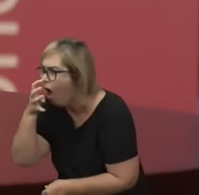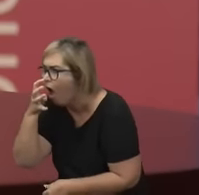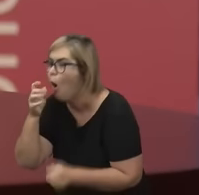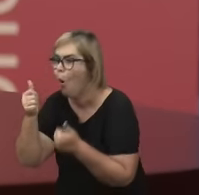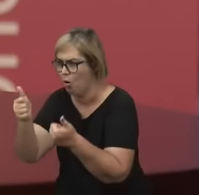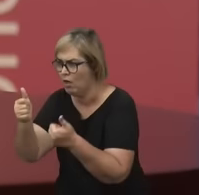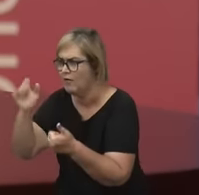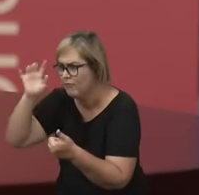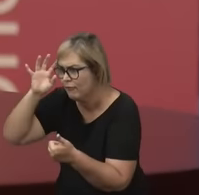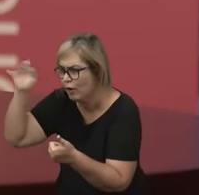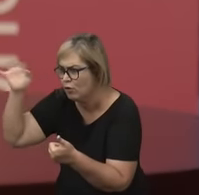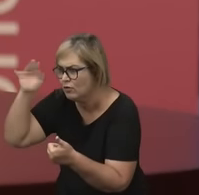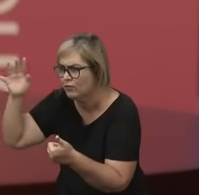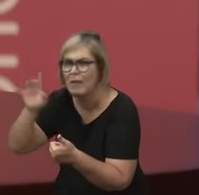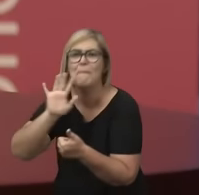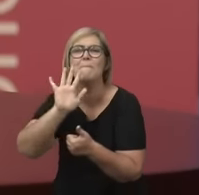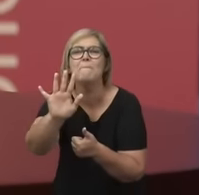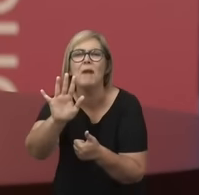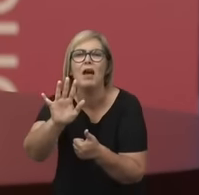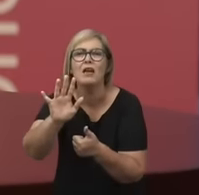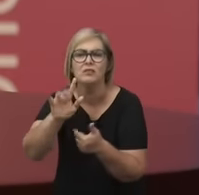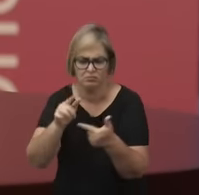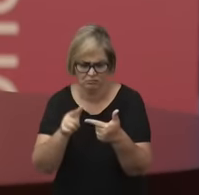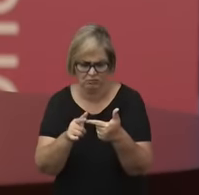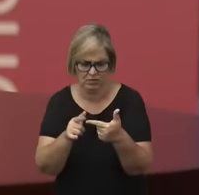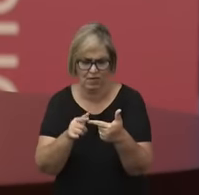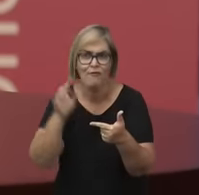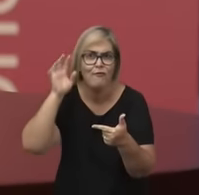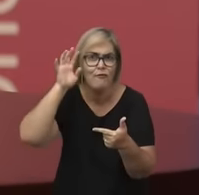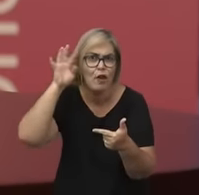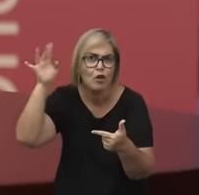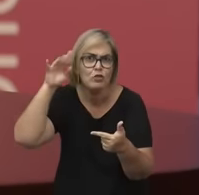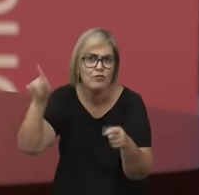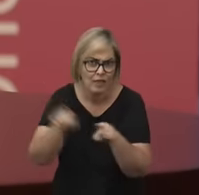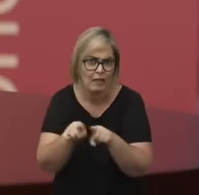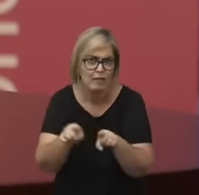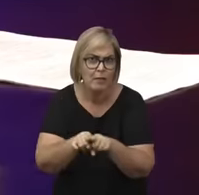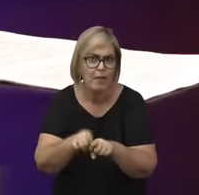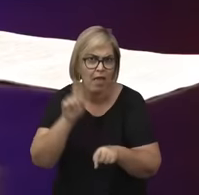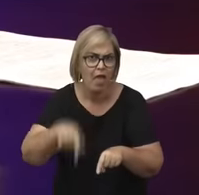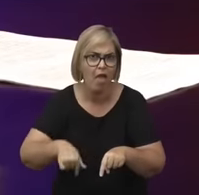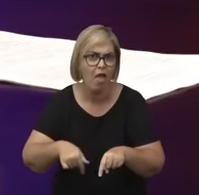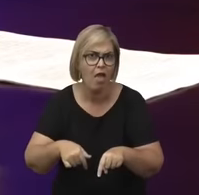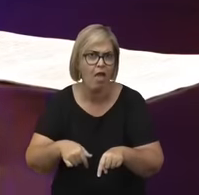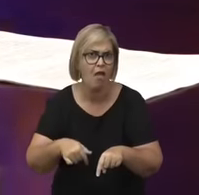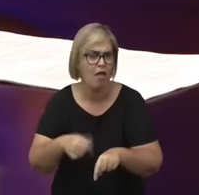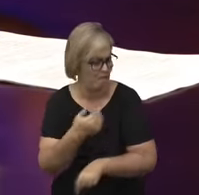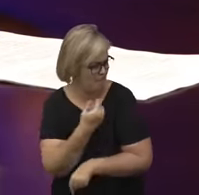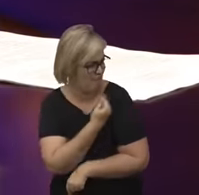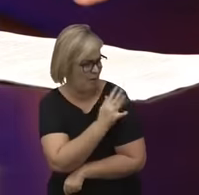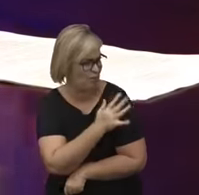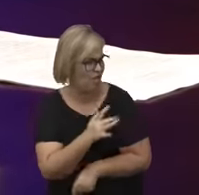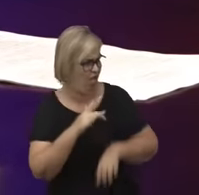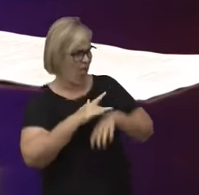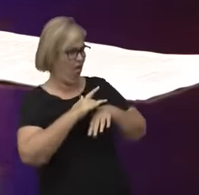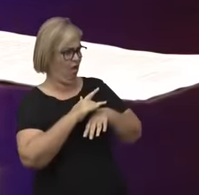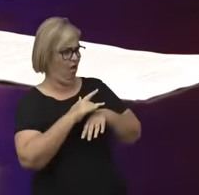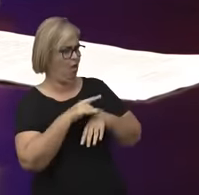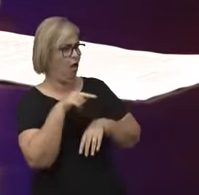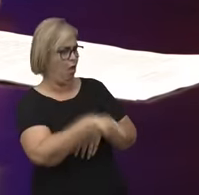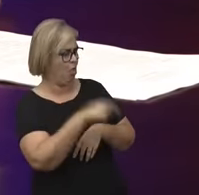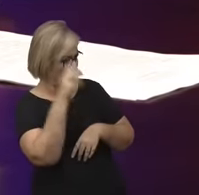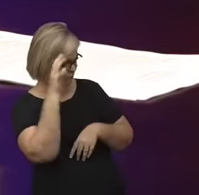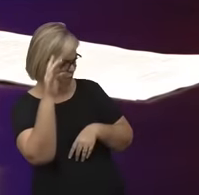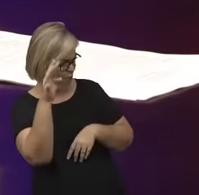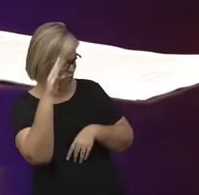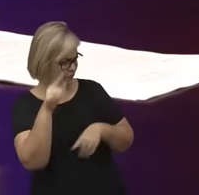indignação, a filosofia também nasce da vontade de transformar as coisas, Ela nasce também de um incômodo. E aí você sai